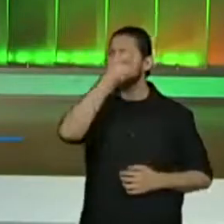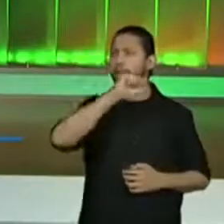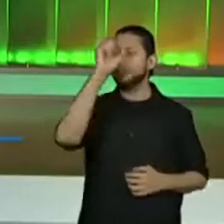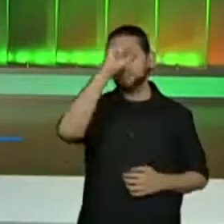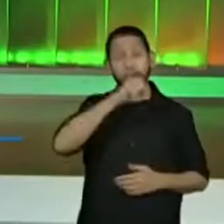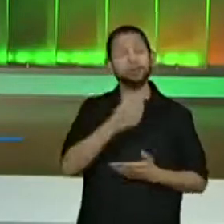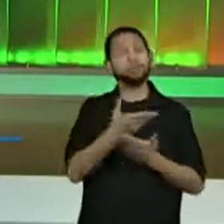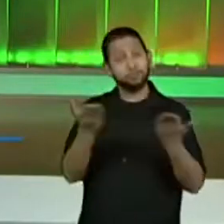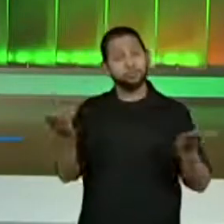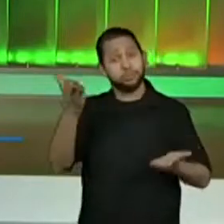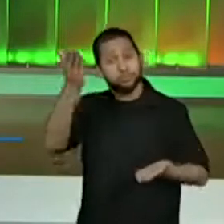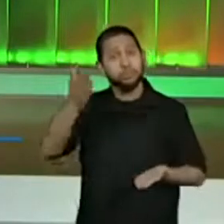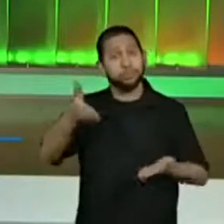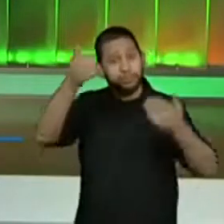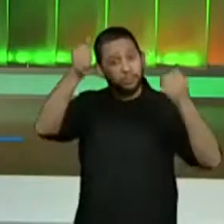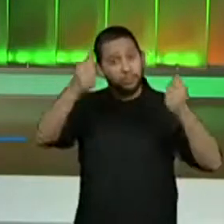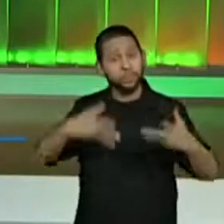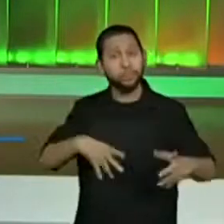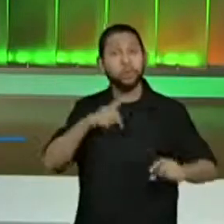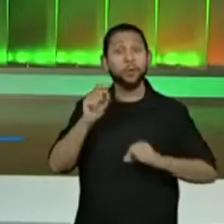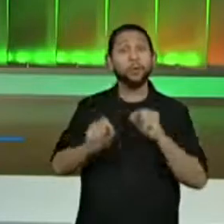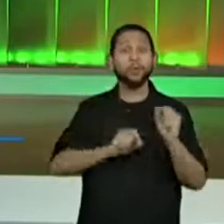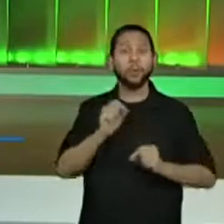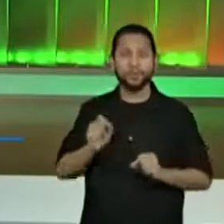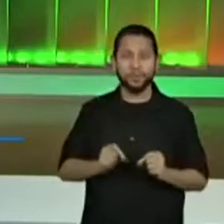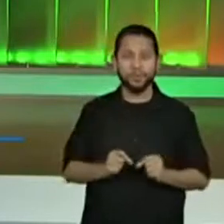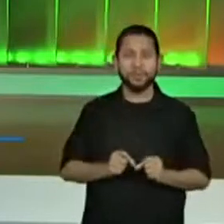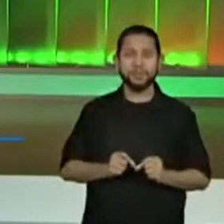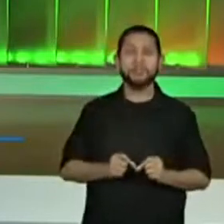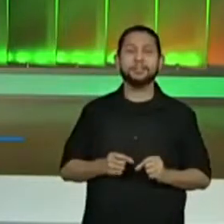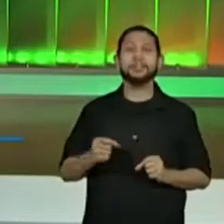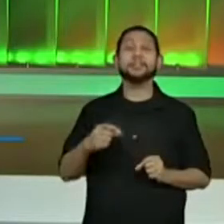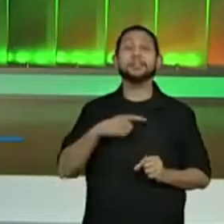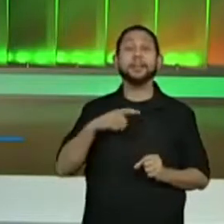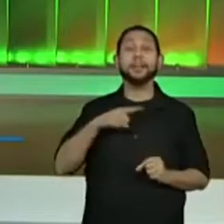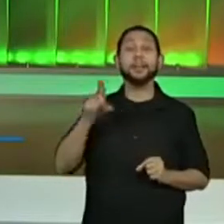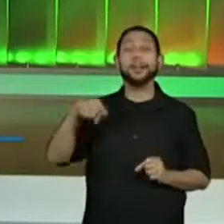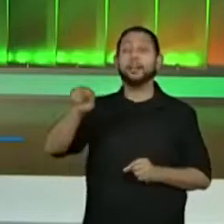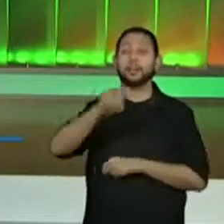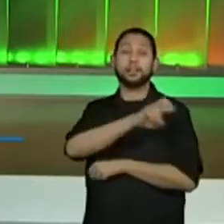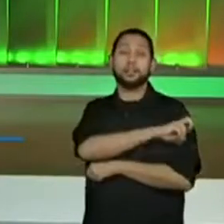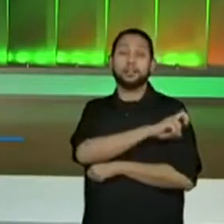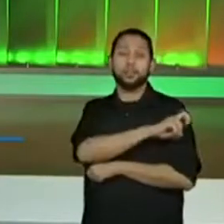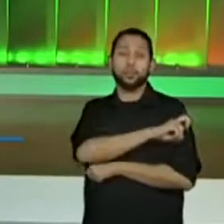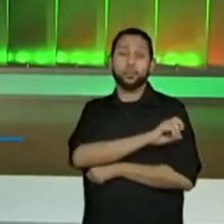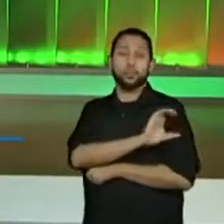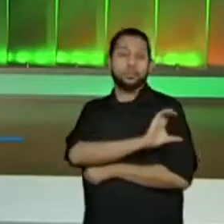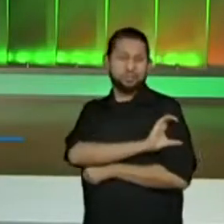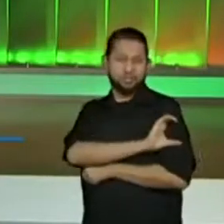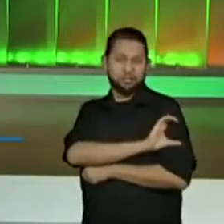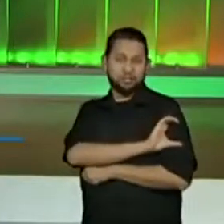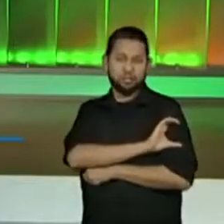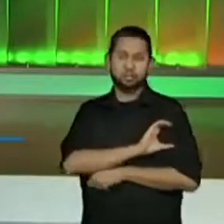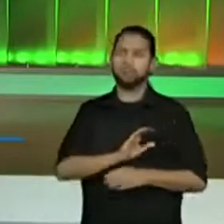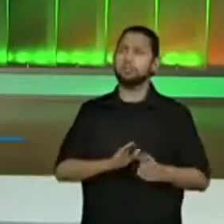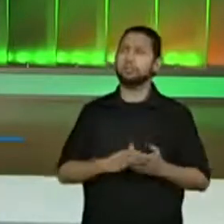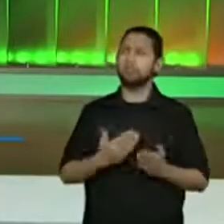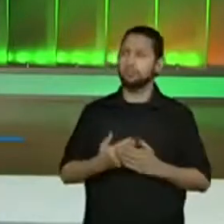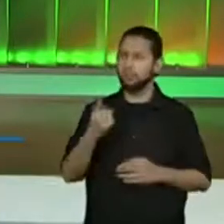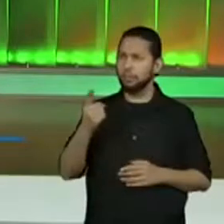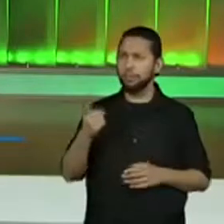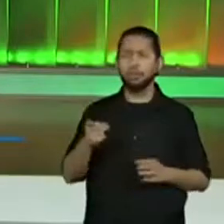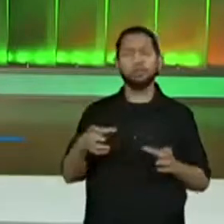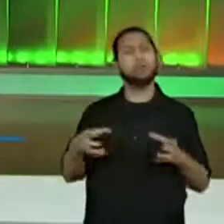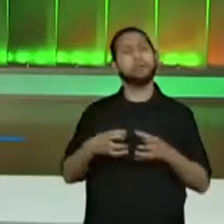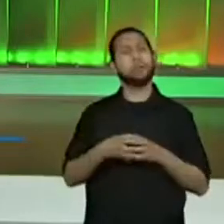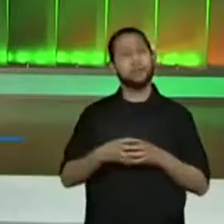já disse que é uma... Ó, aqui tem um pessoal do quinto ano C, Lívio Ferreira e alunos todos